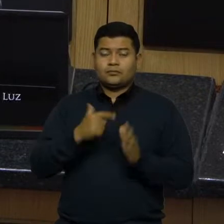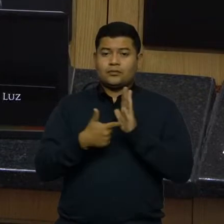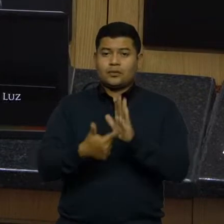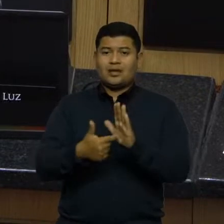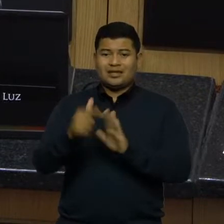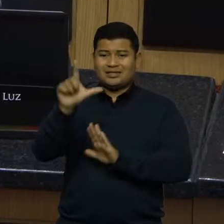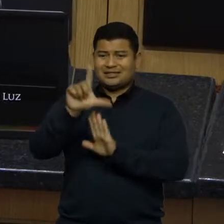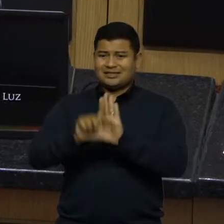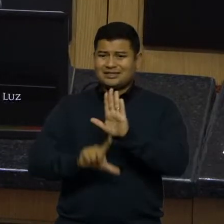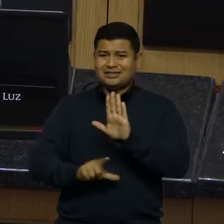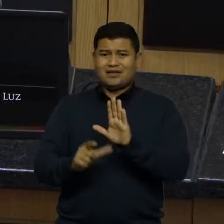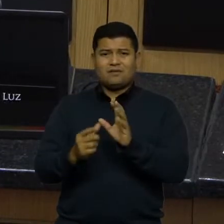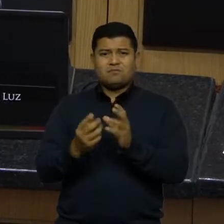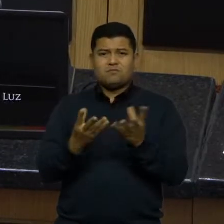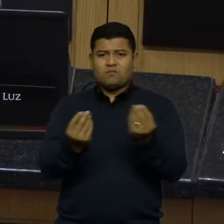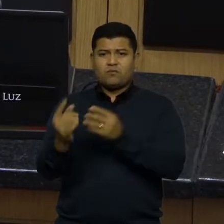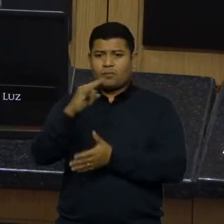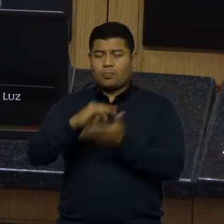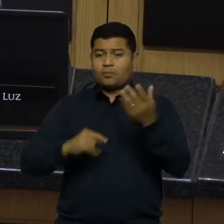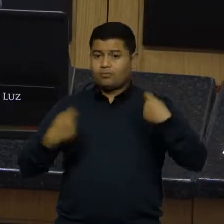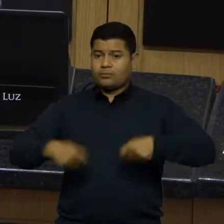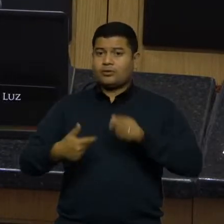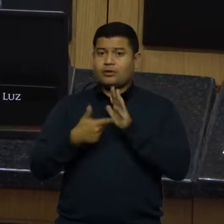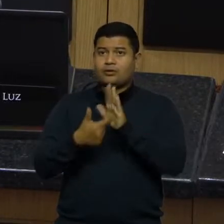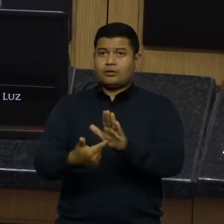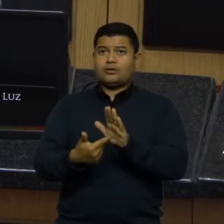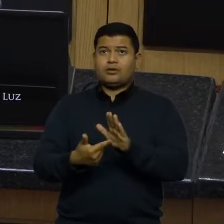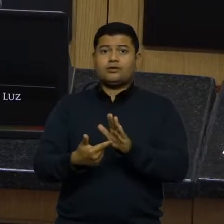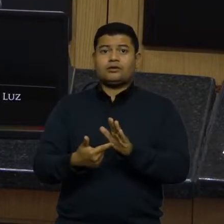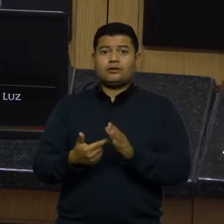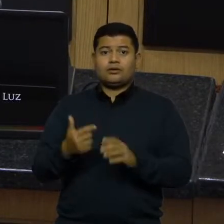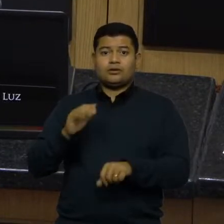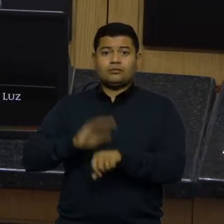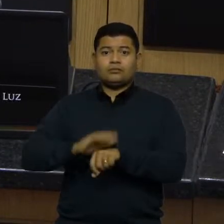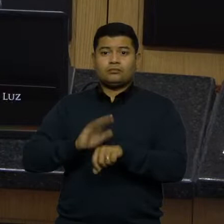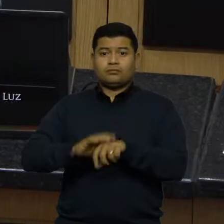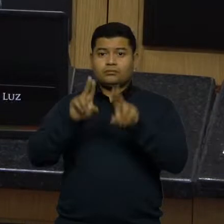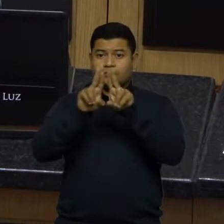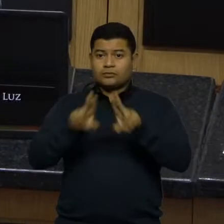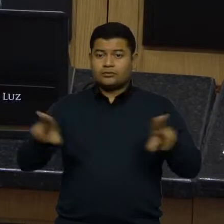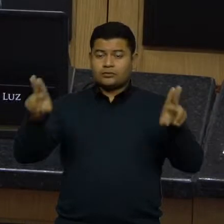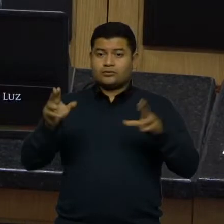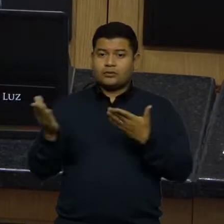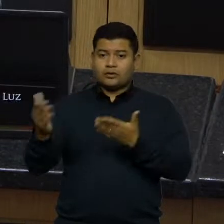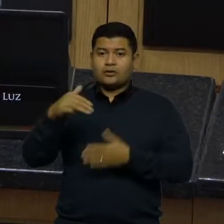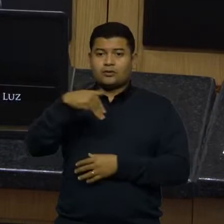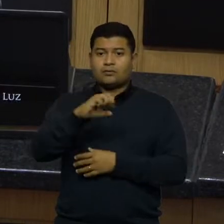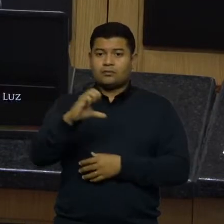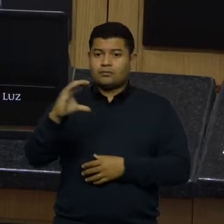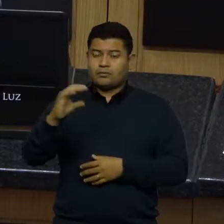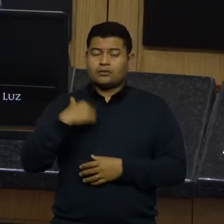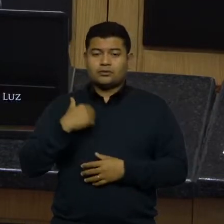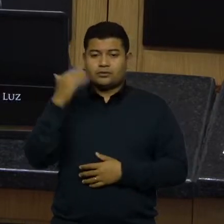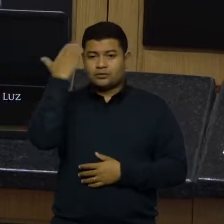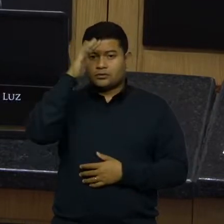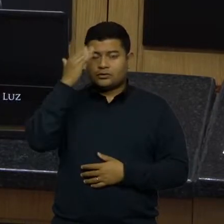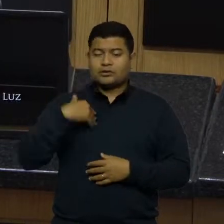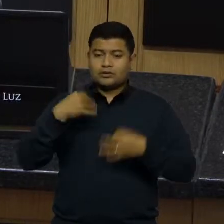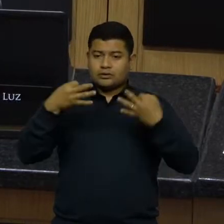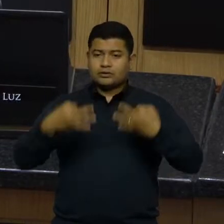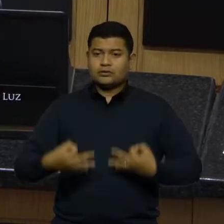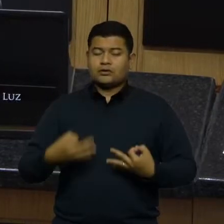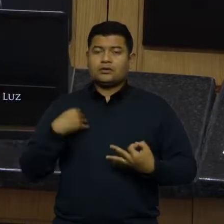documentos que precisam ser apresentados ainda pela UFSC para que o MEC possa considerar satisfatória esta